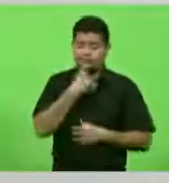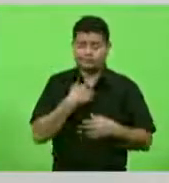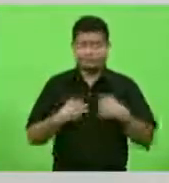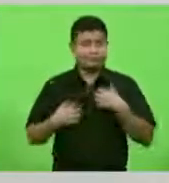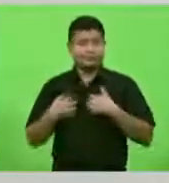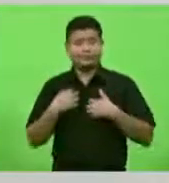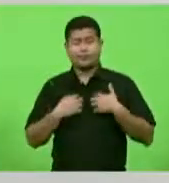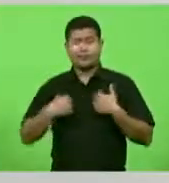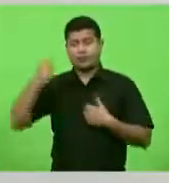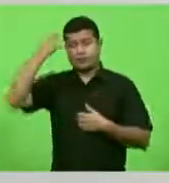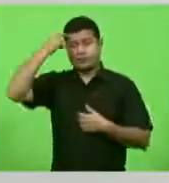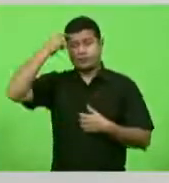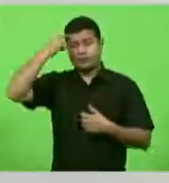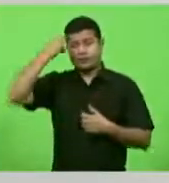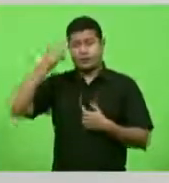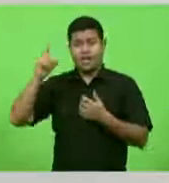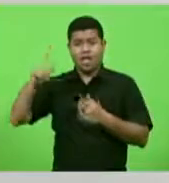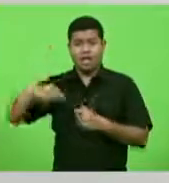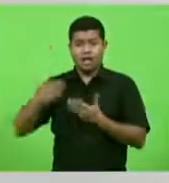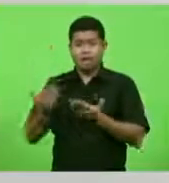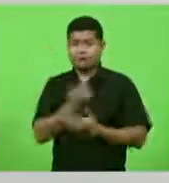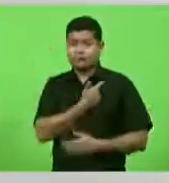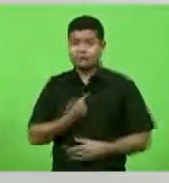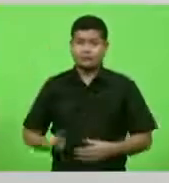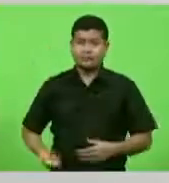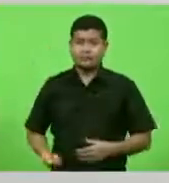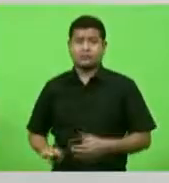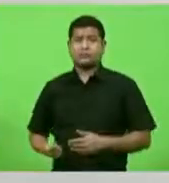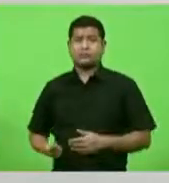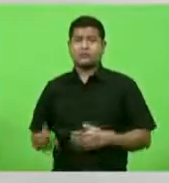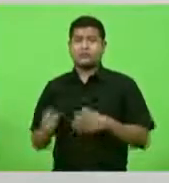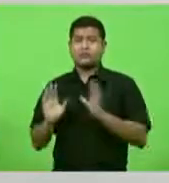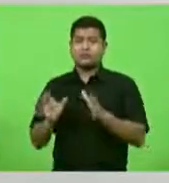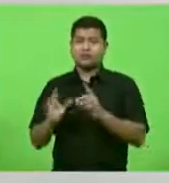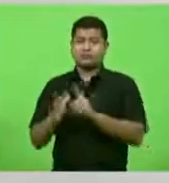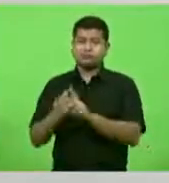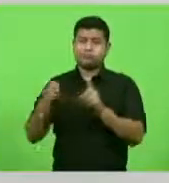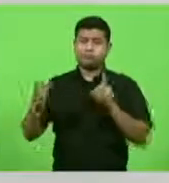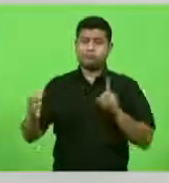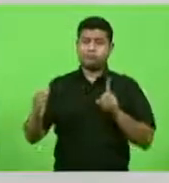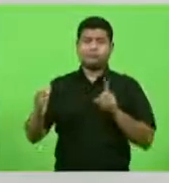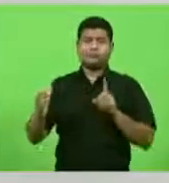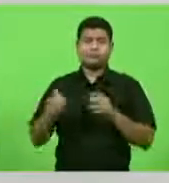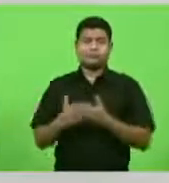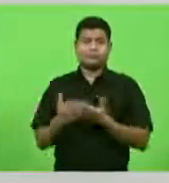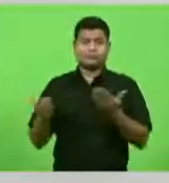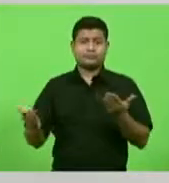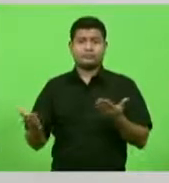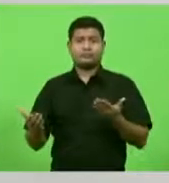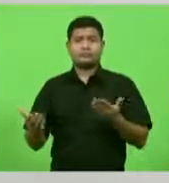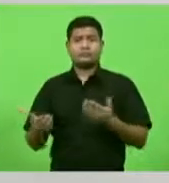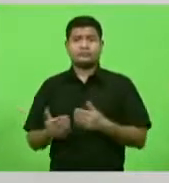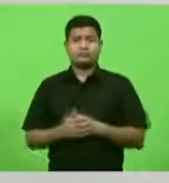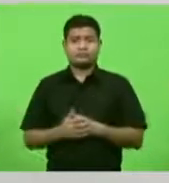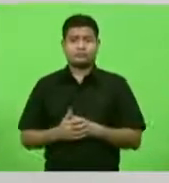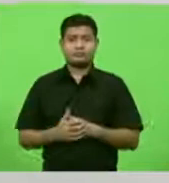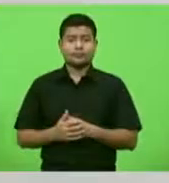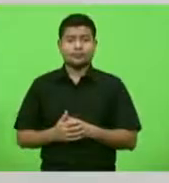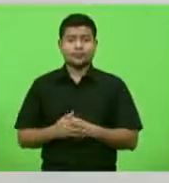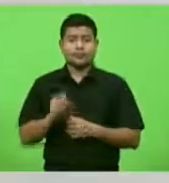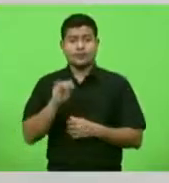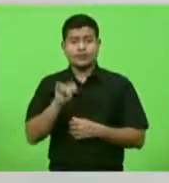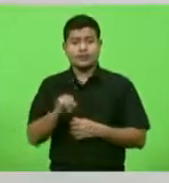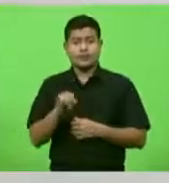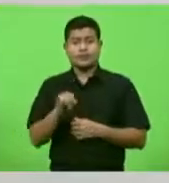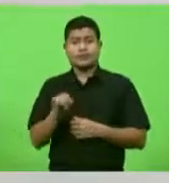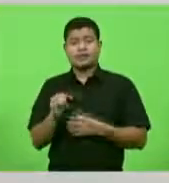é um governo afastado, por pouco tempo, aí, sim, se se consolidar nos